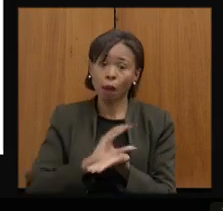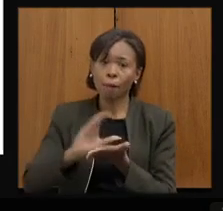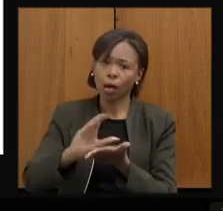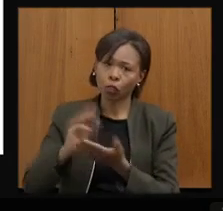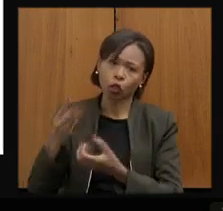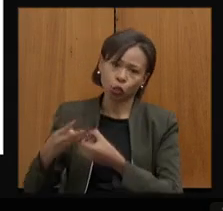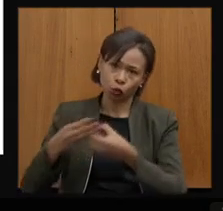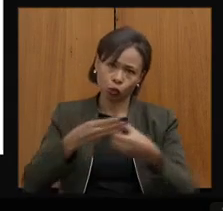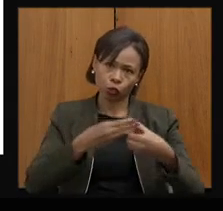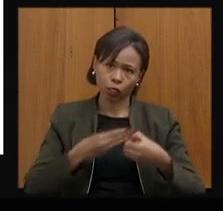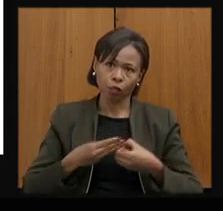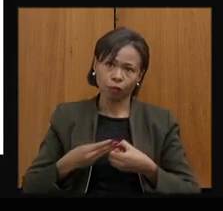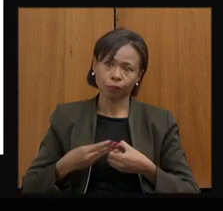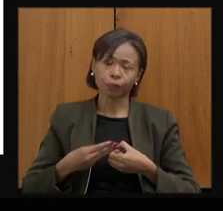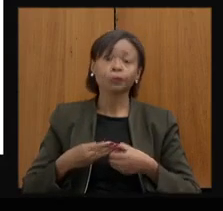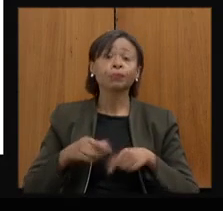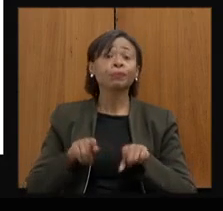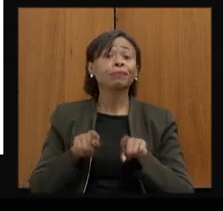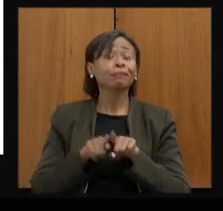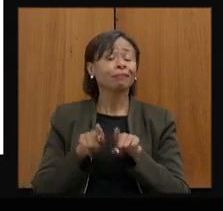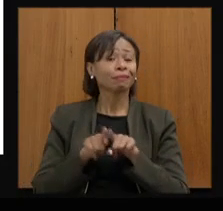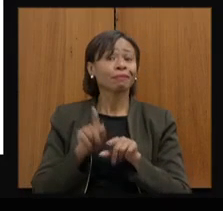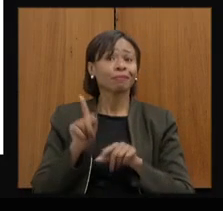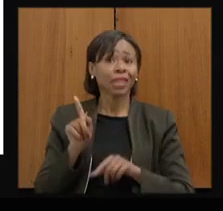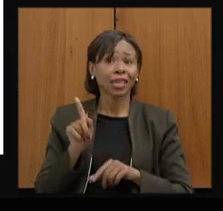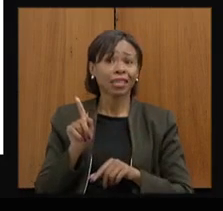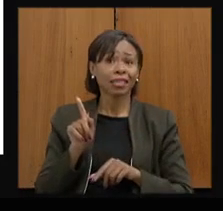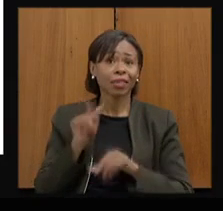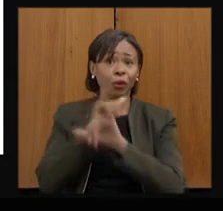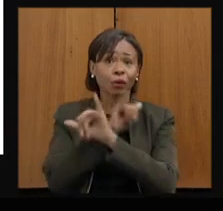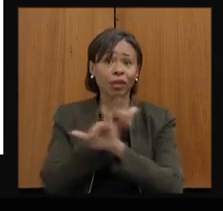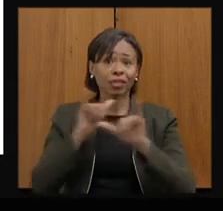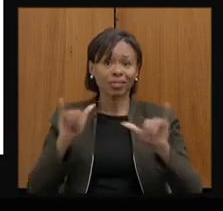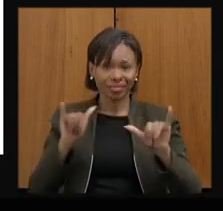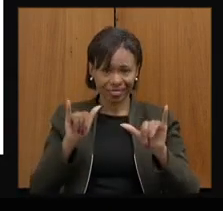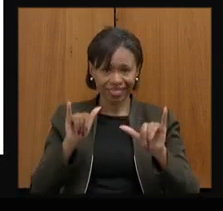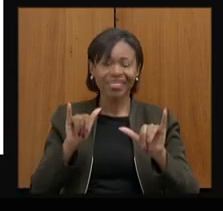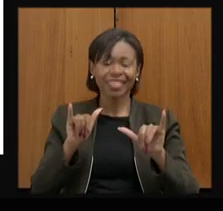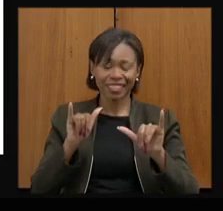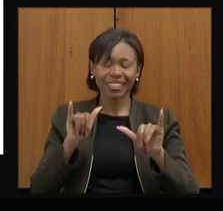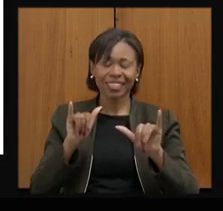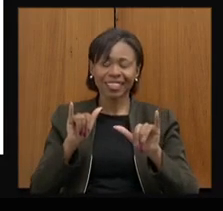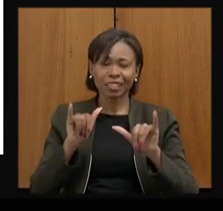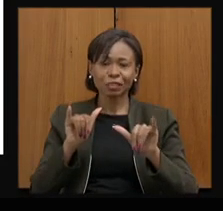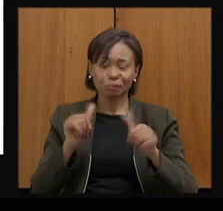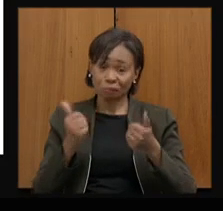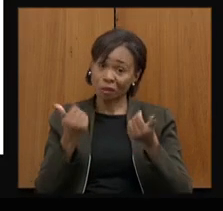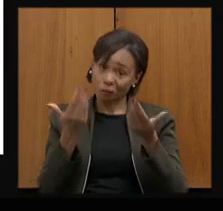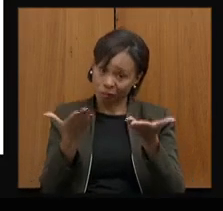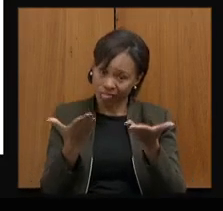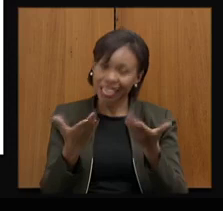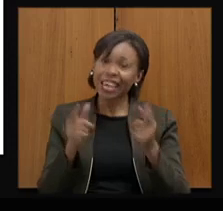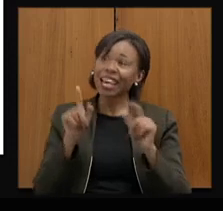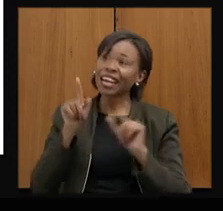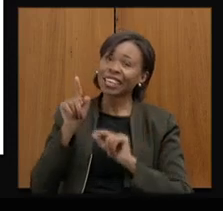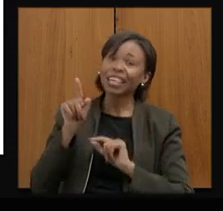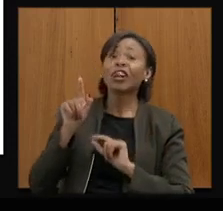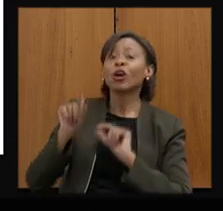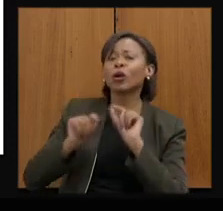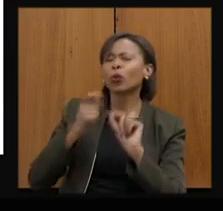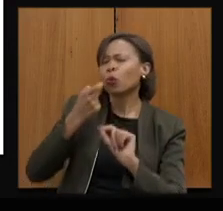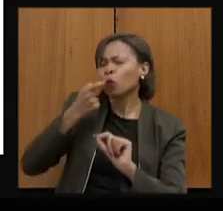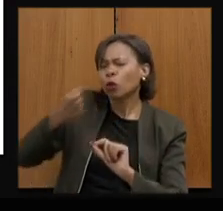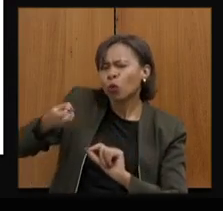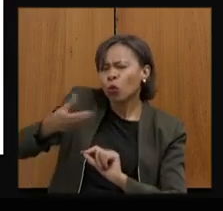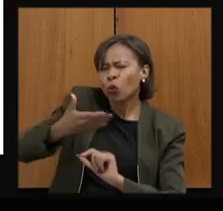Por favor. Temos também um anúncio que eu gostaria de compartilhar com vocês. Isso é algo bem recente,